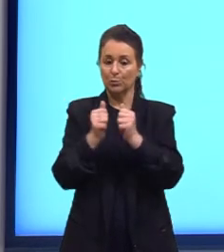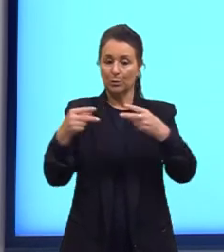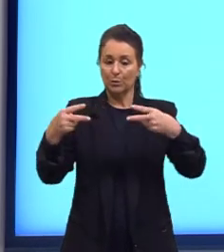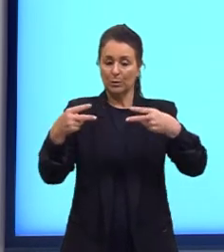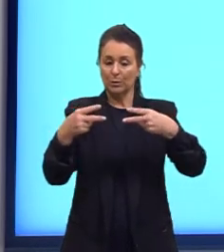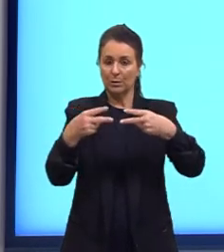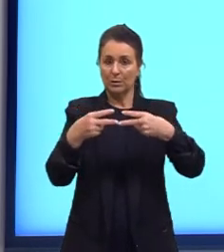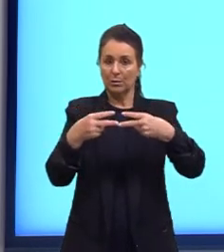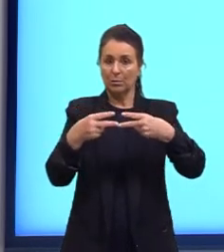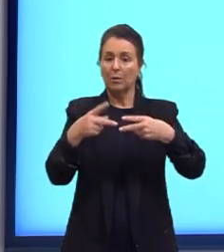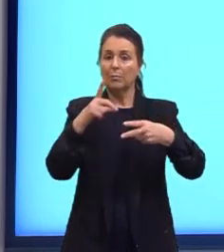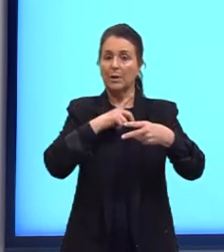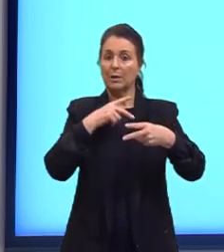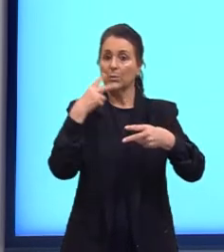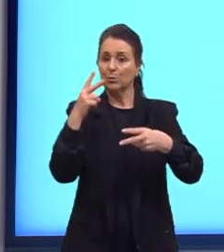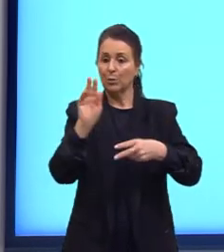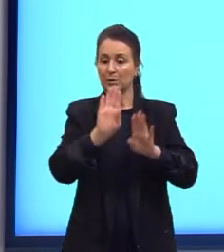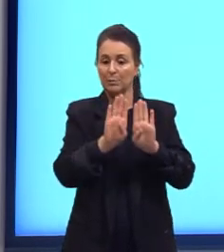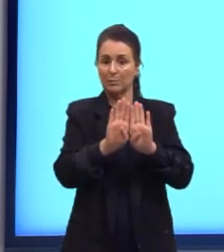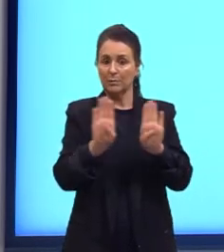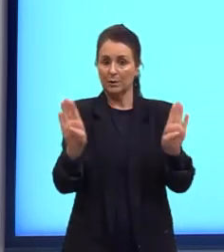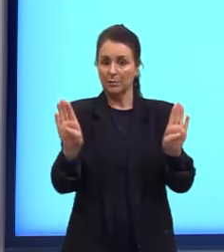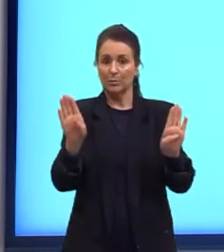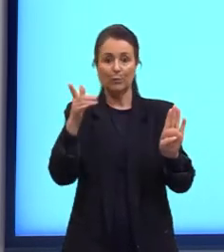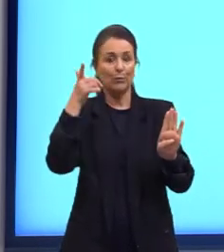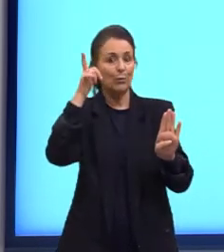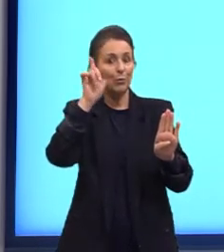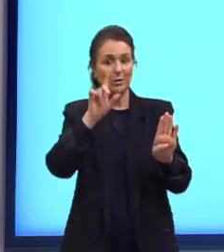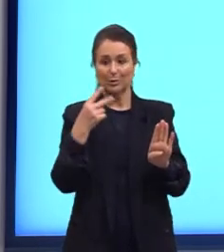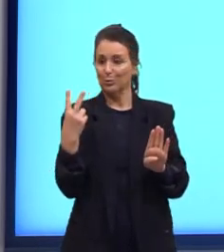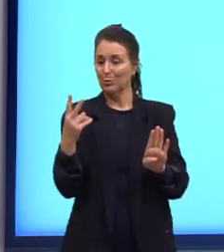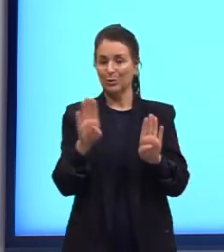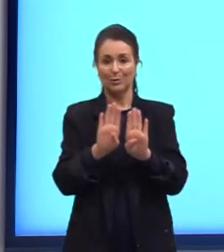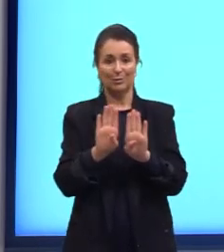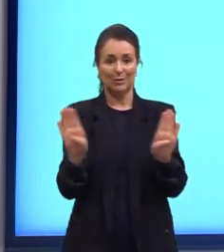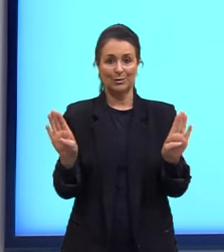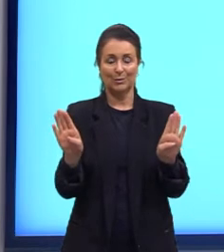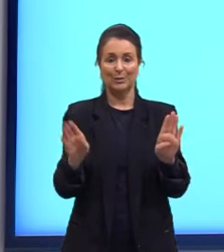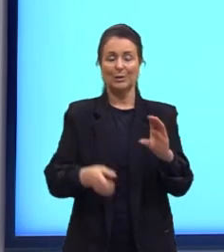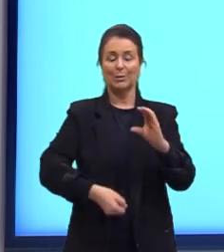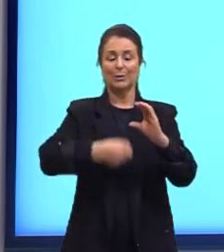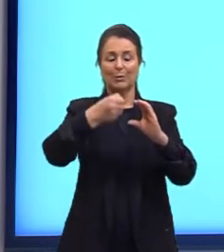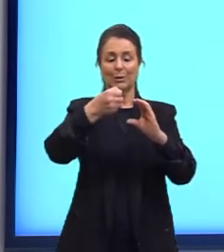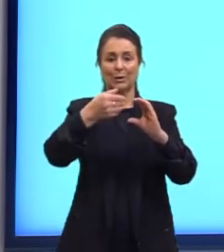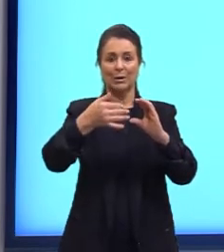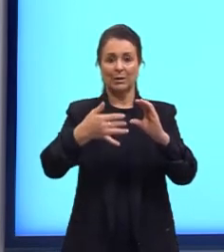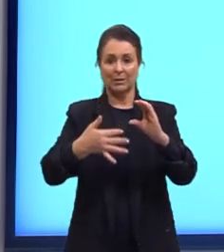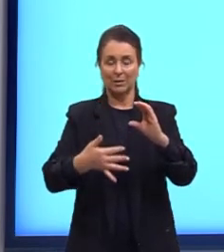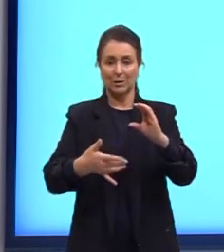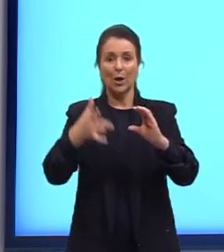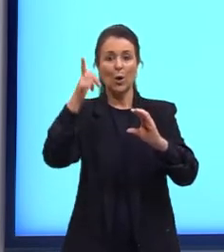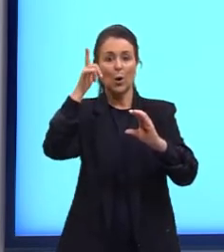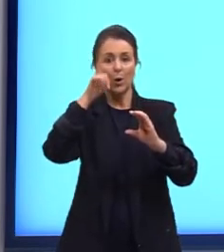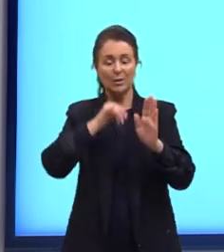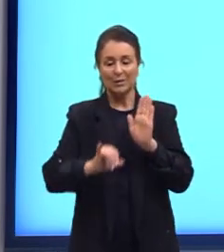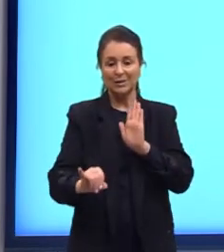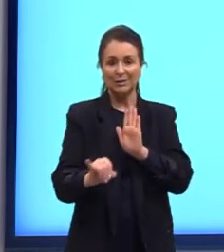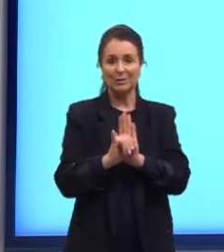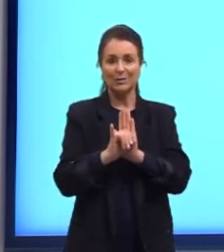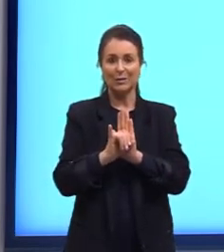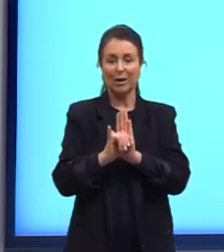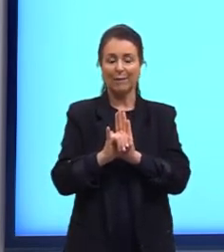eu poder ter esses dois planos. Senão, não vou conseguir ter esses dois planos. Então, são características que eu consigo identificar e para